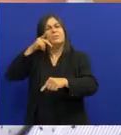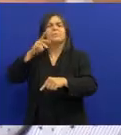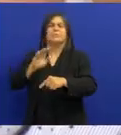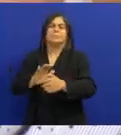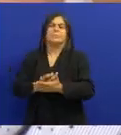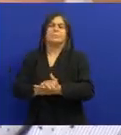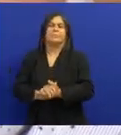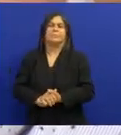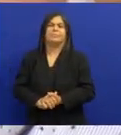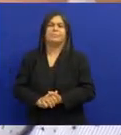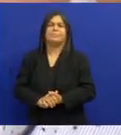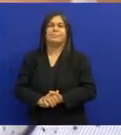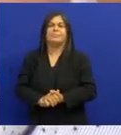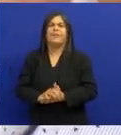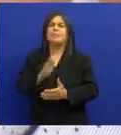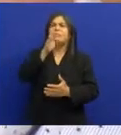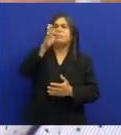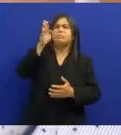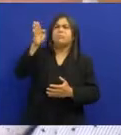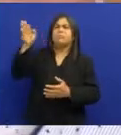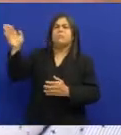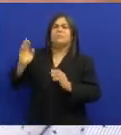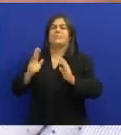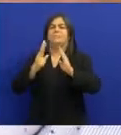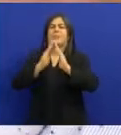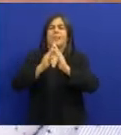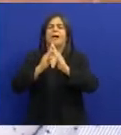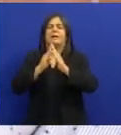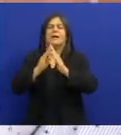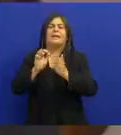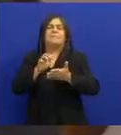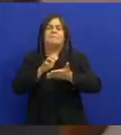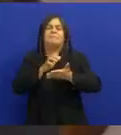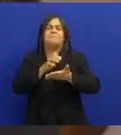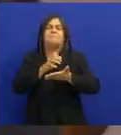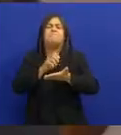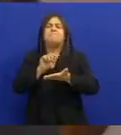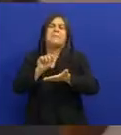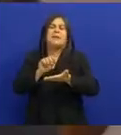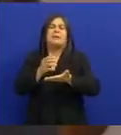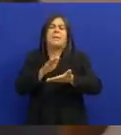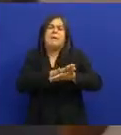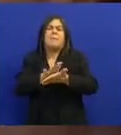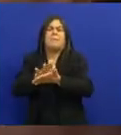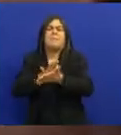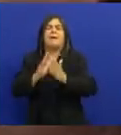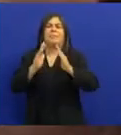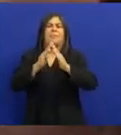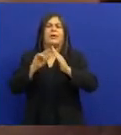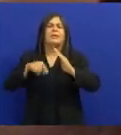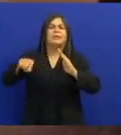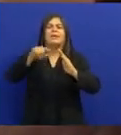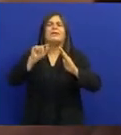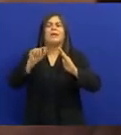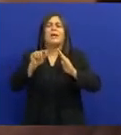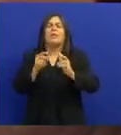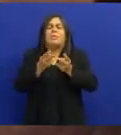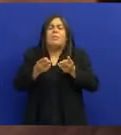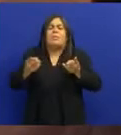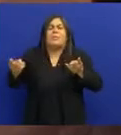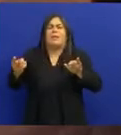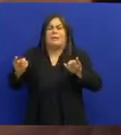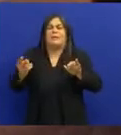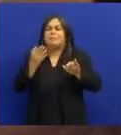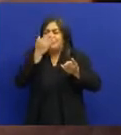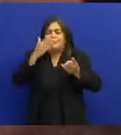Os cabareis Ele foi morar num cabaré Na pensão de Isabel Mas Isabel arranjou Um quartinho